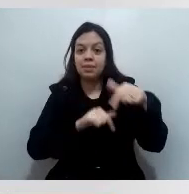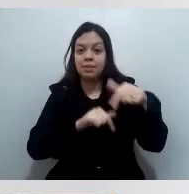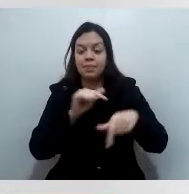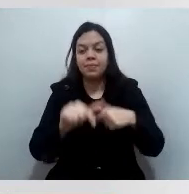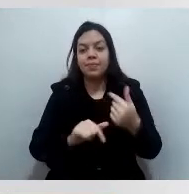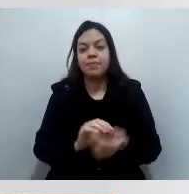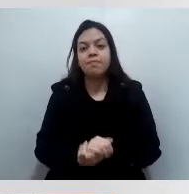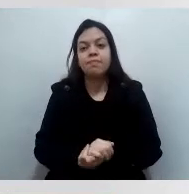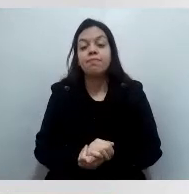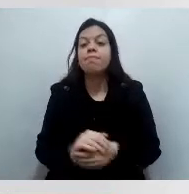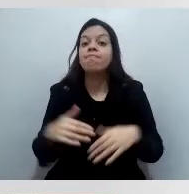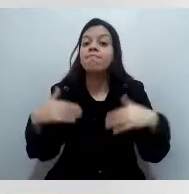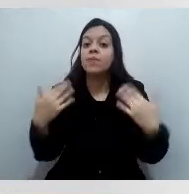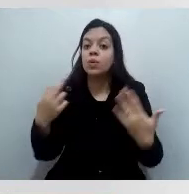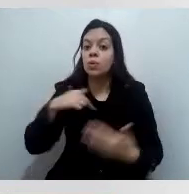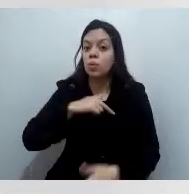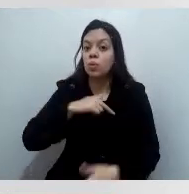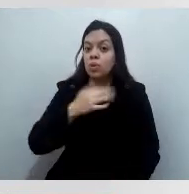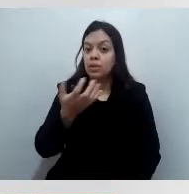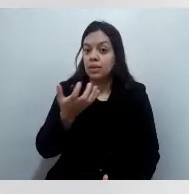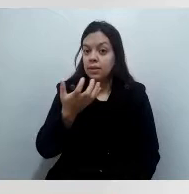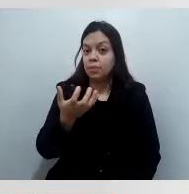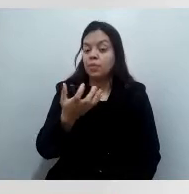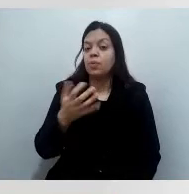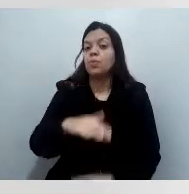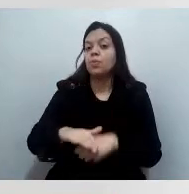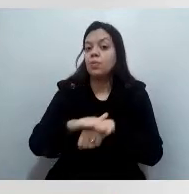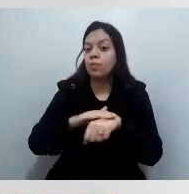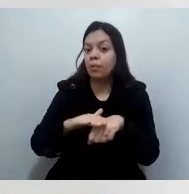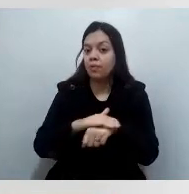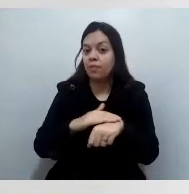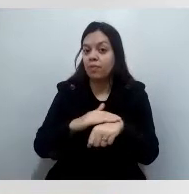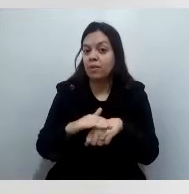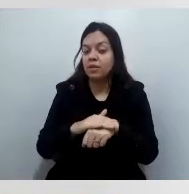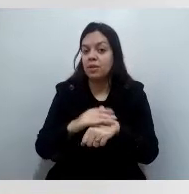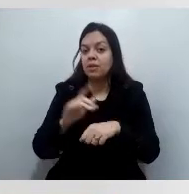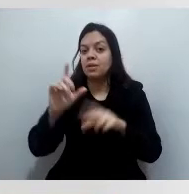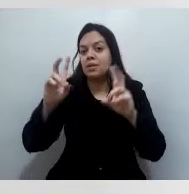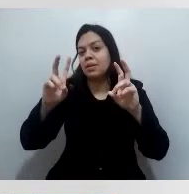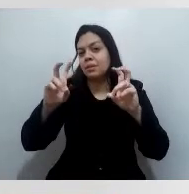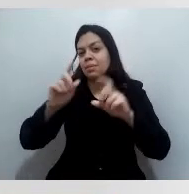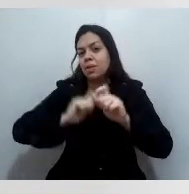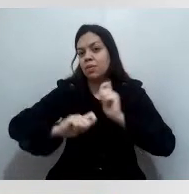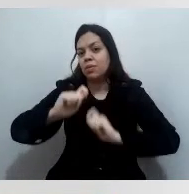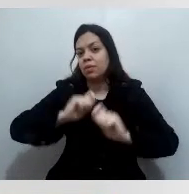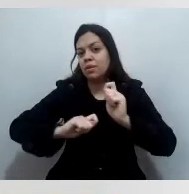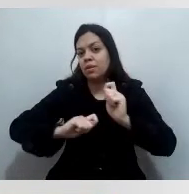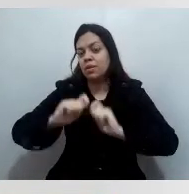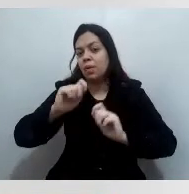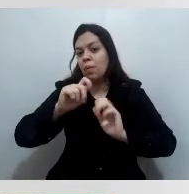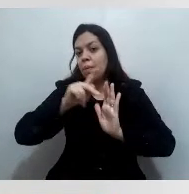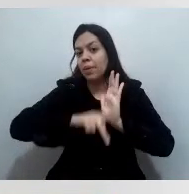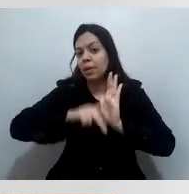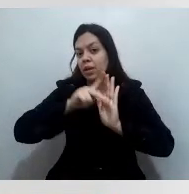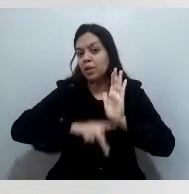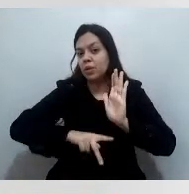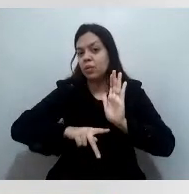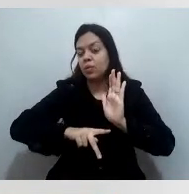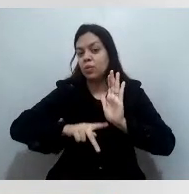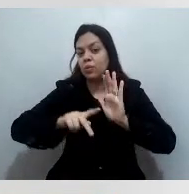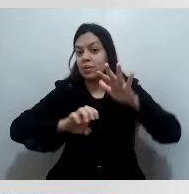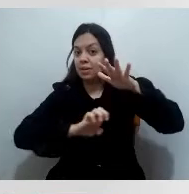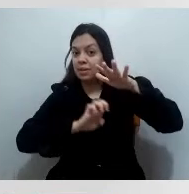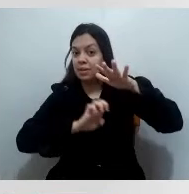à gestão do plano estadual de vacinação, nós estamos falando com a pessoa da equipe, né, uma